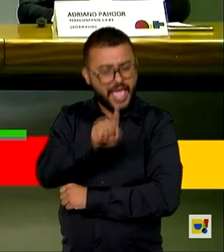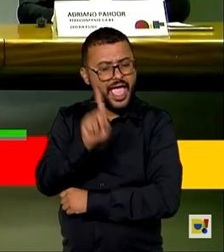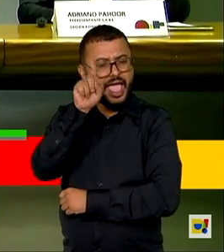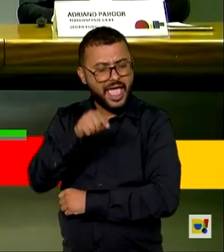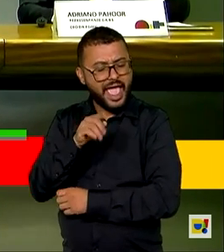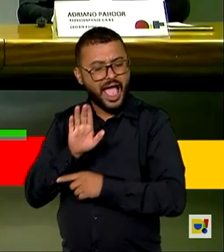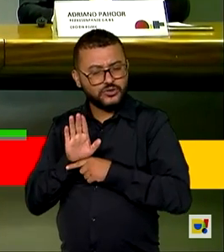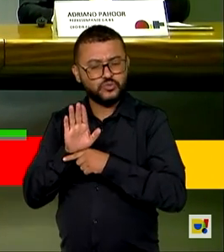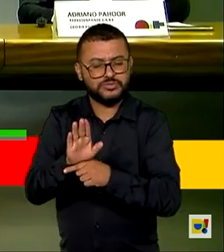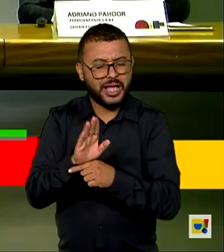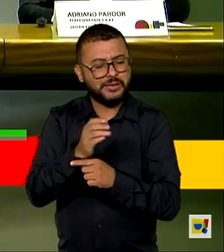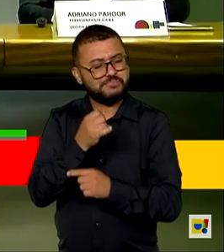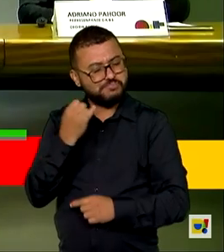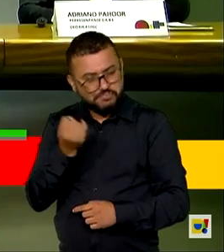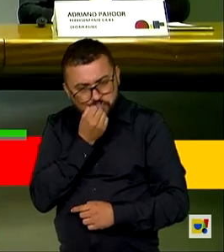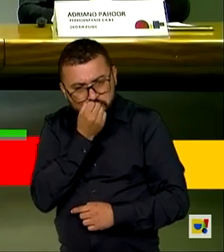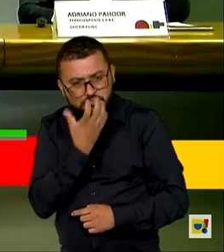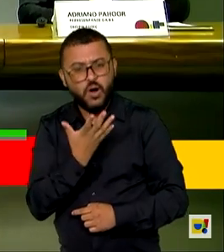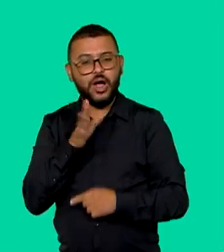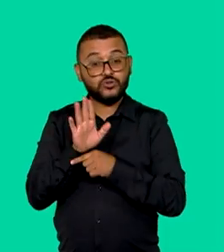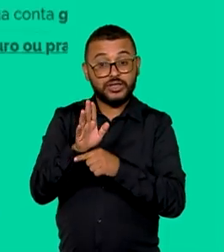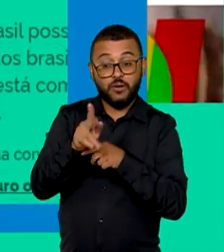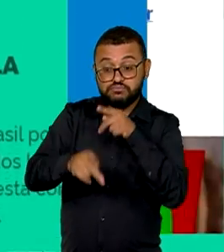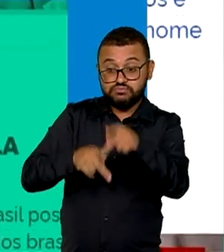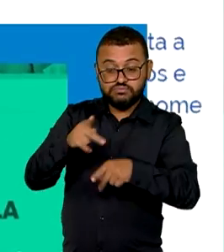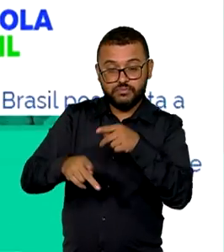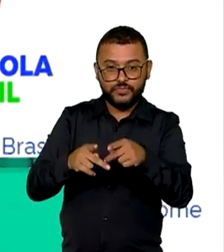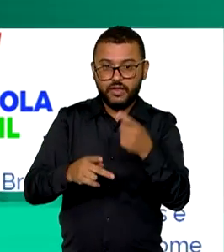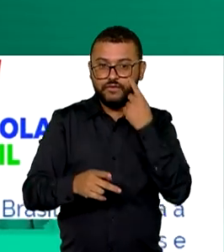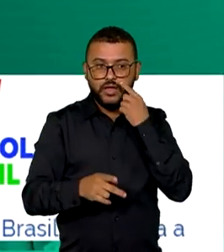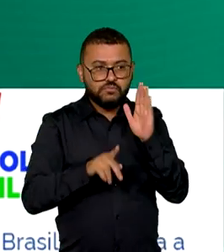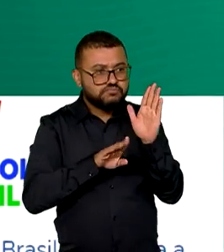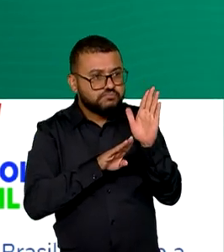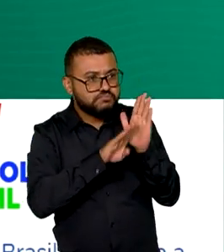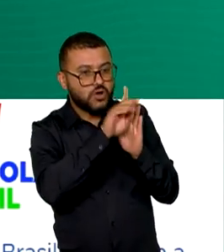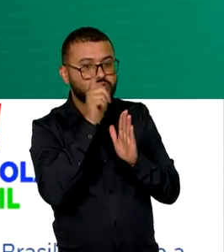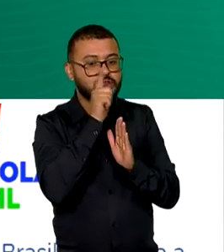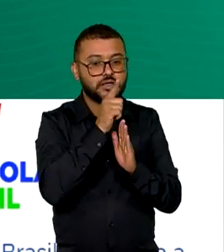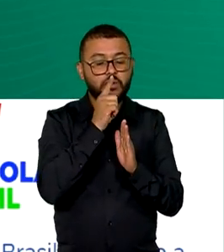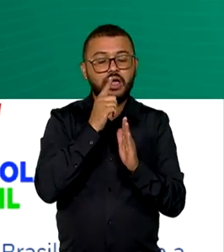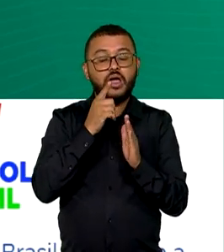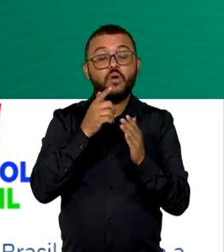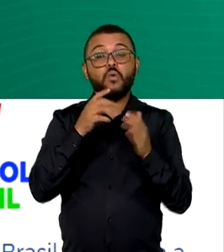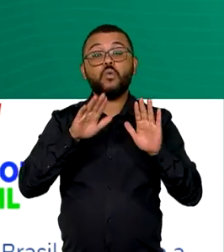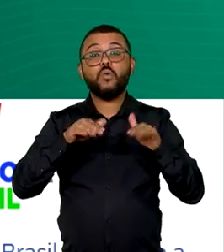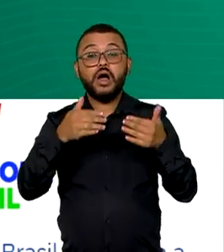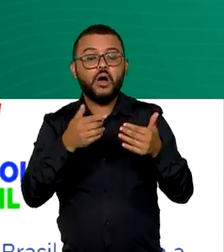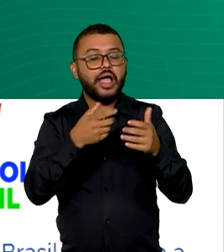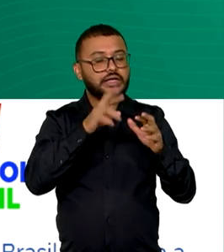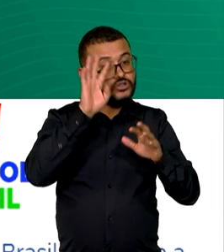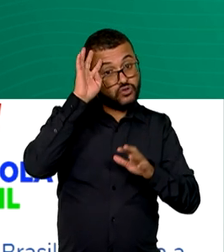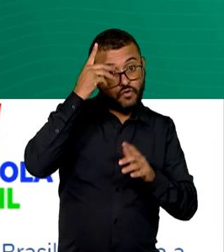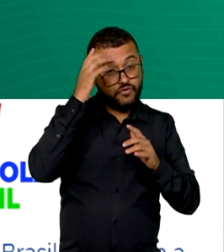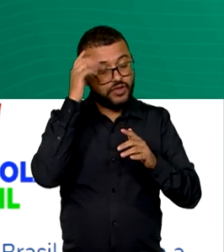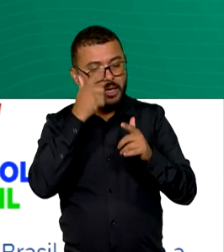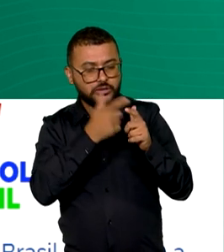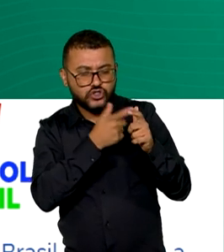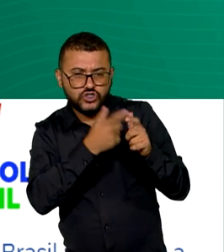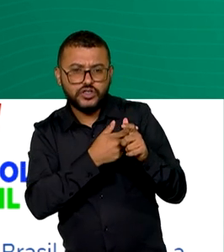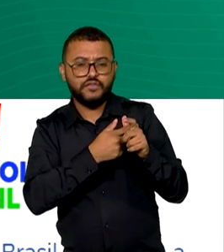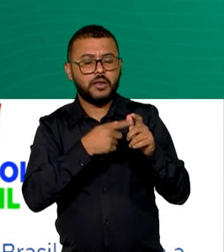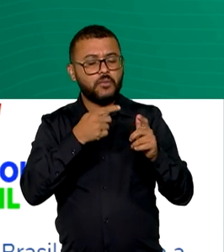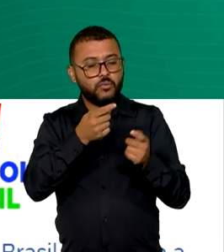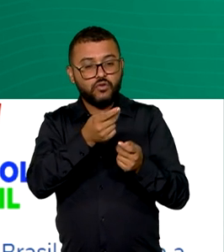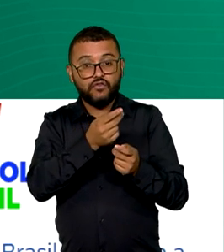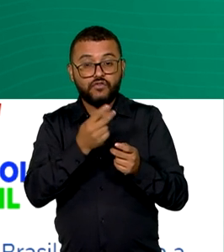benefício muito grande para a população. O ranking dos setores com mais renegociações em relação de